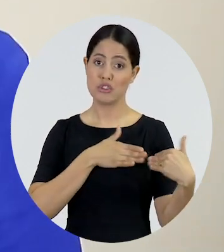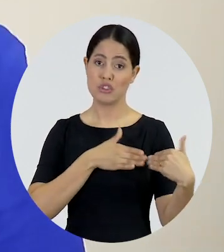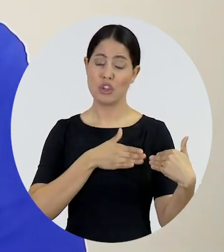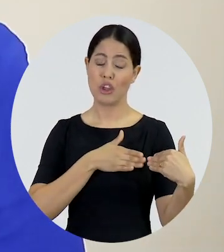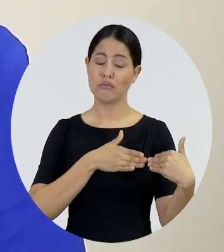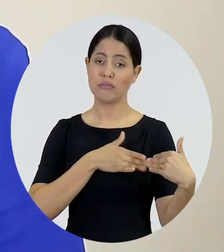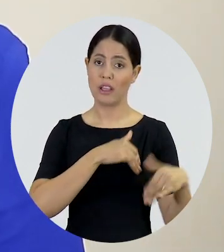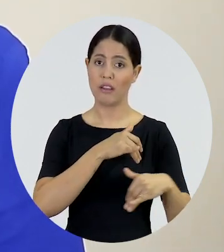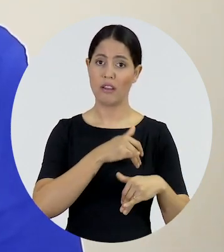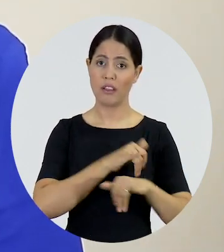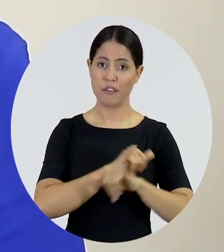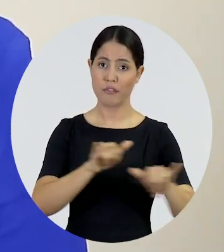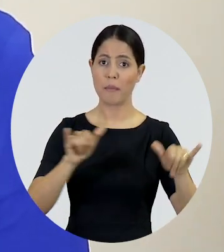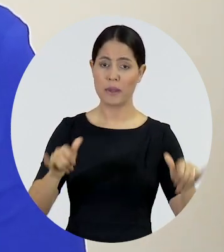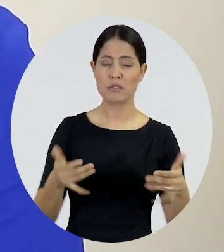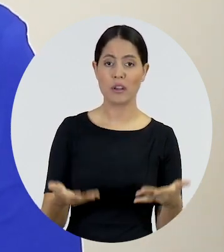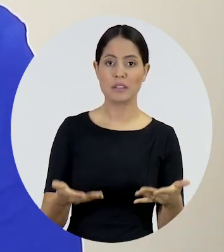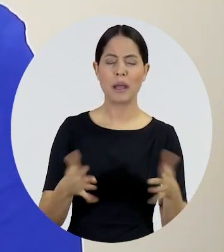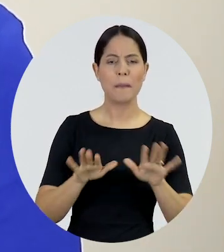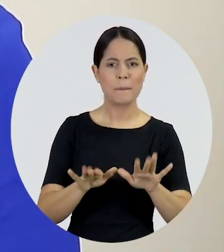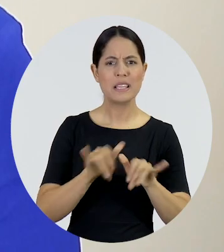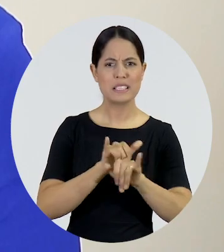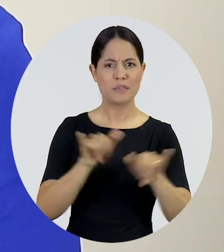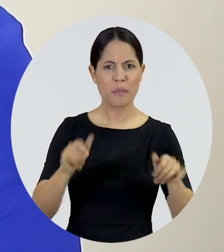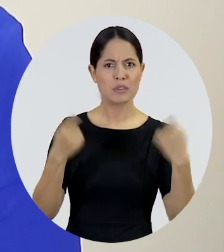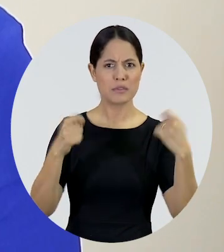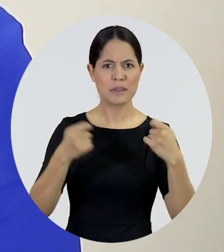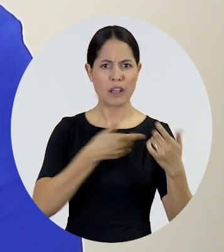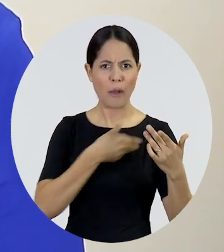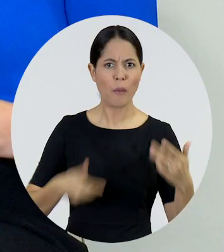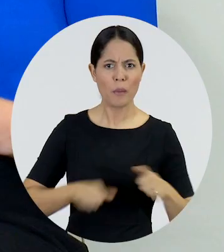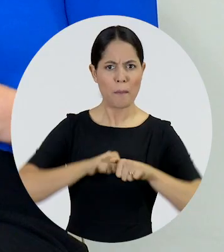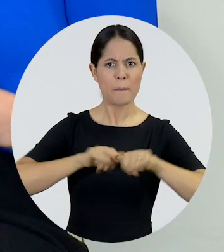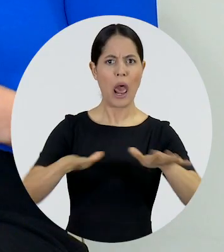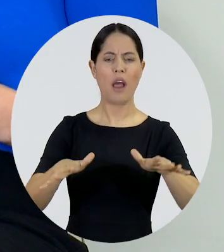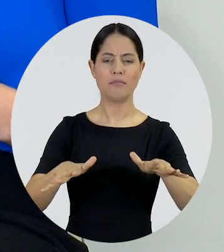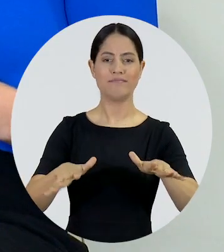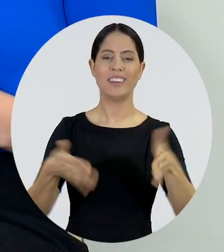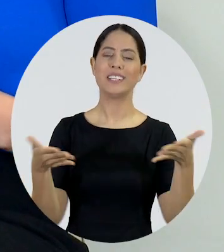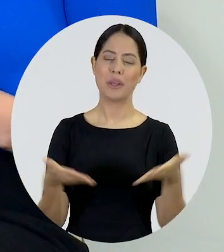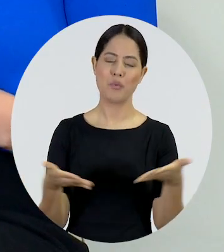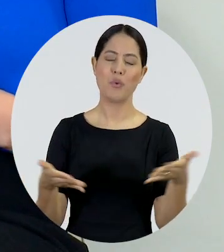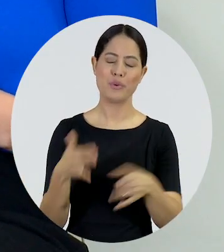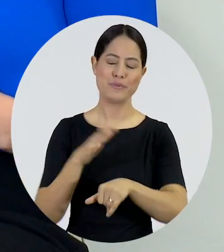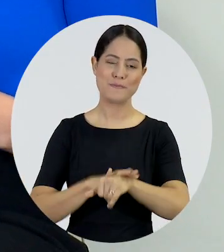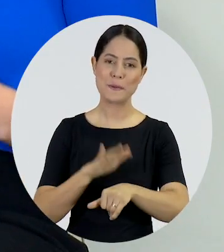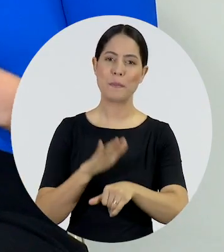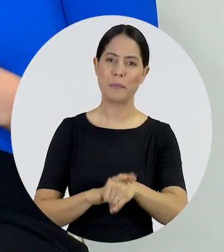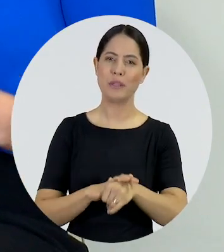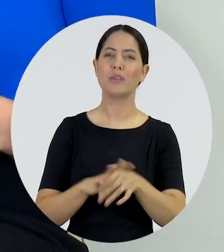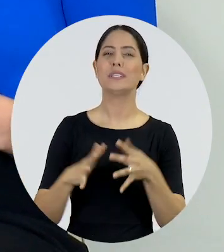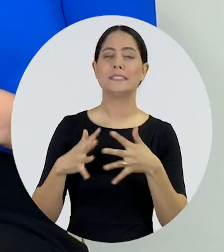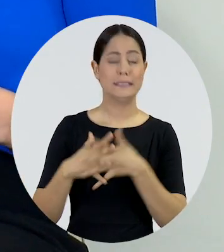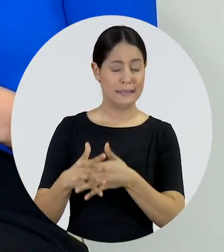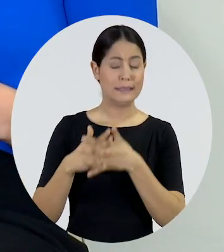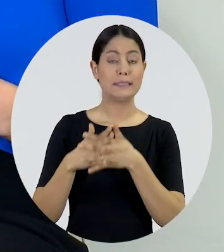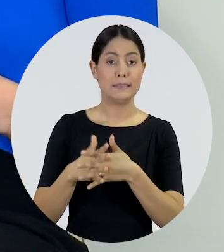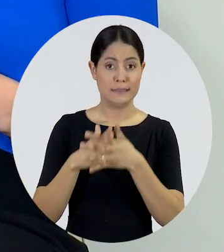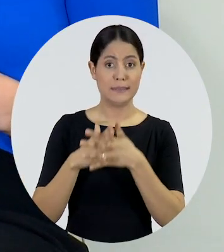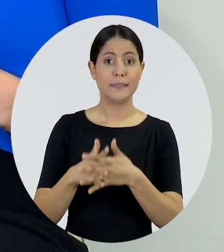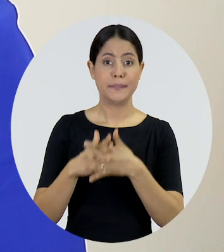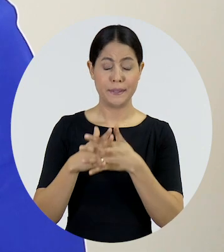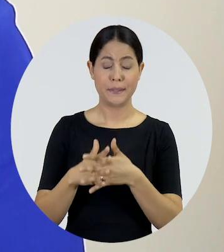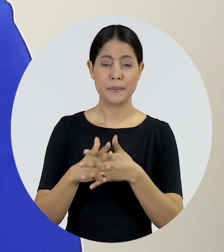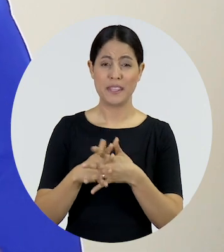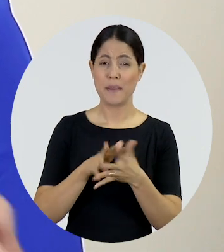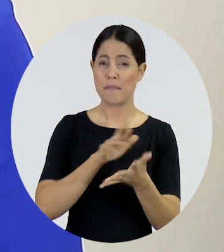de sigilo de informações que, por sua natureza, deveriam ser públicas. Então, a gente está vivendo um período bastante complicado,